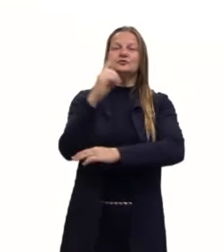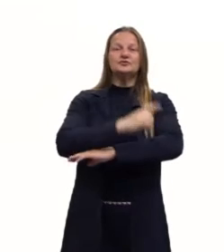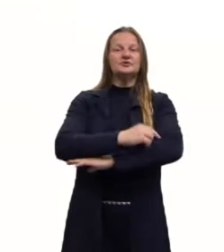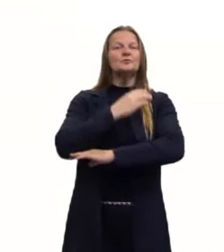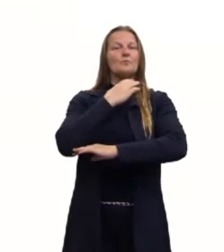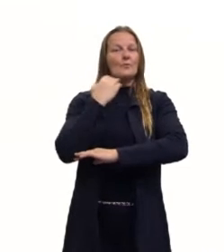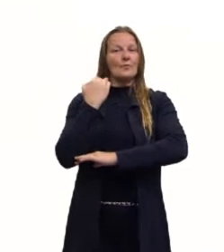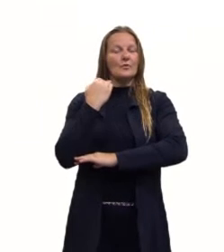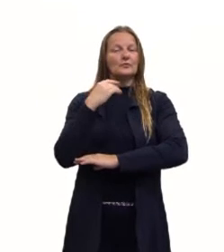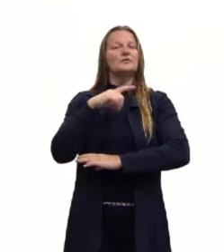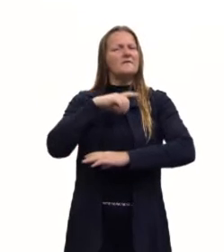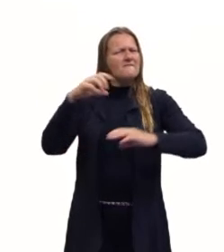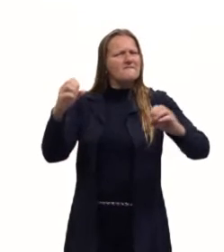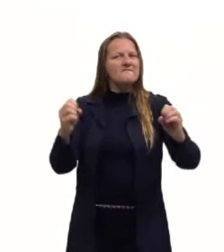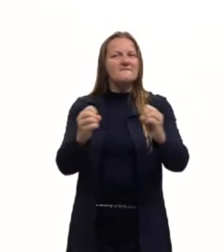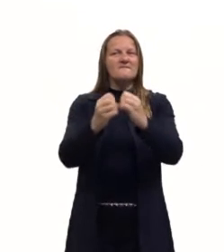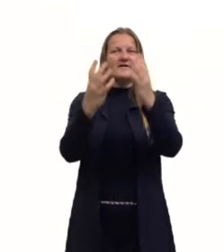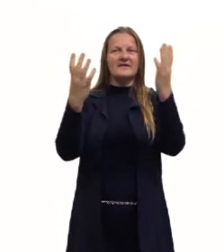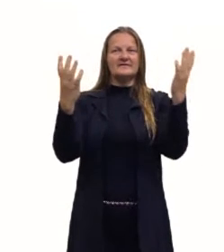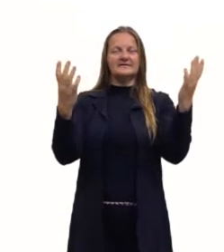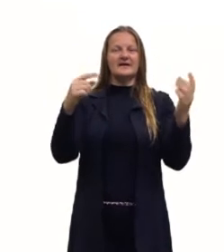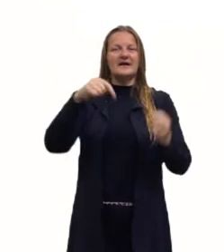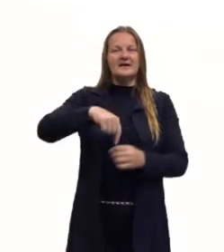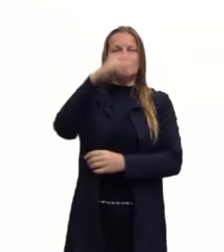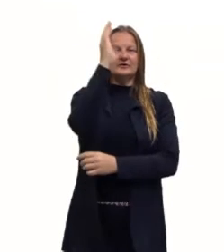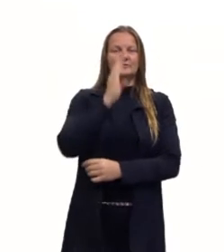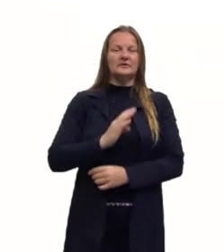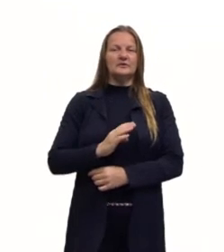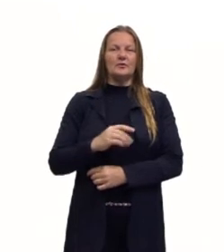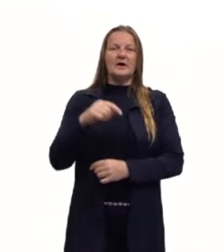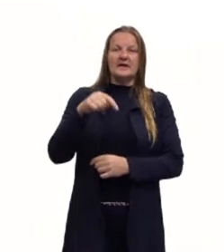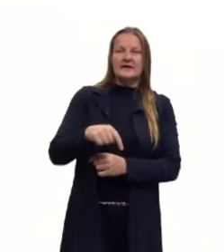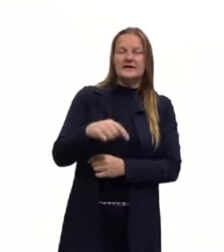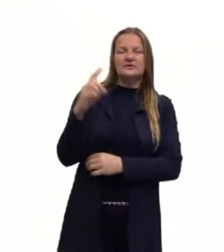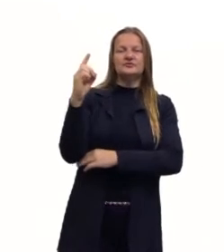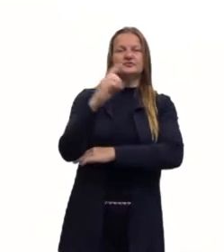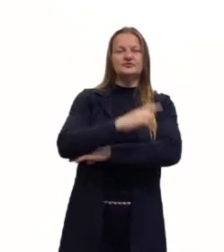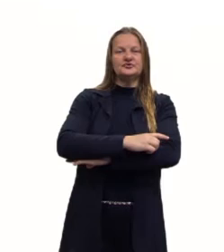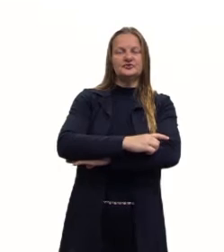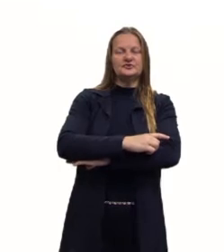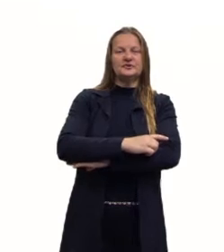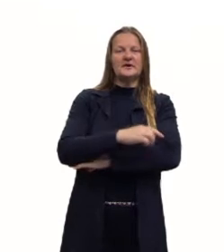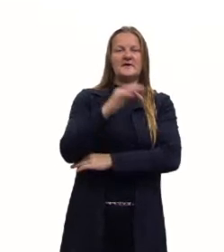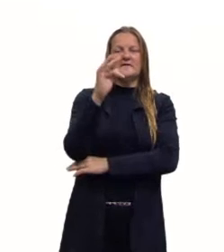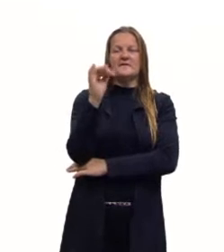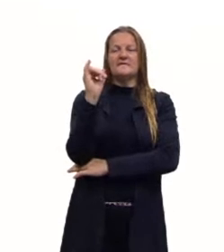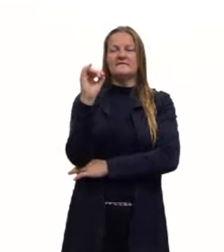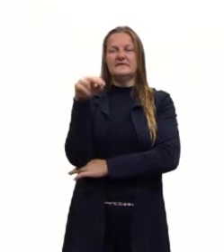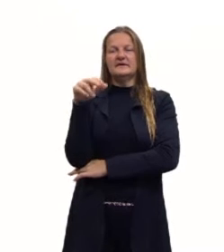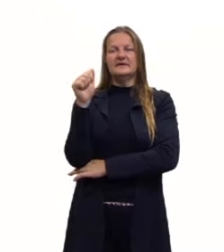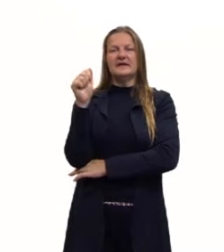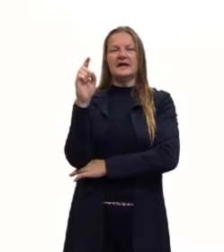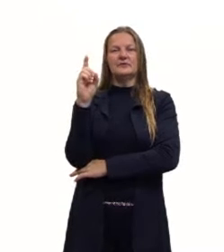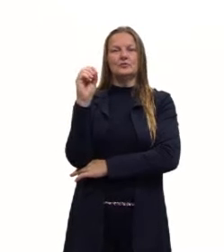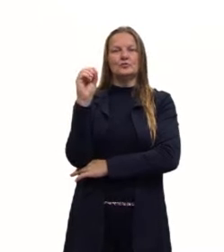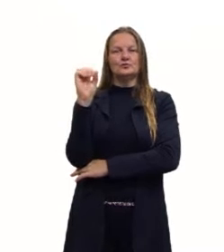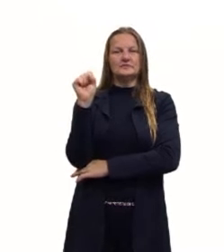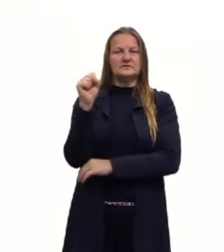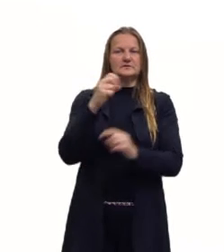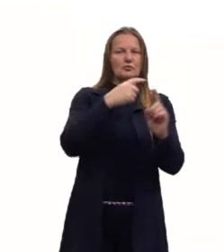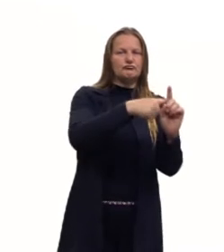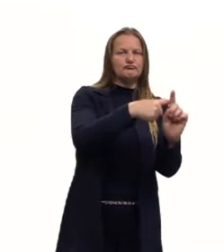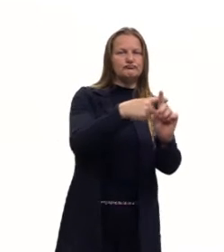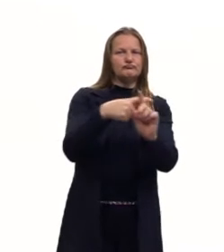mortos. Aqui no Brasil nós chamamos dia dos finados, que acontece no dia 2 de novembro. No